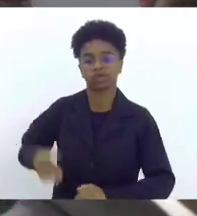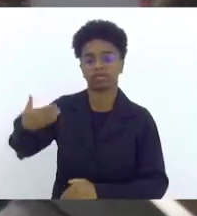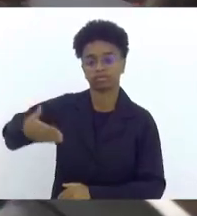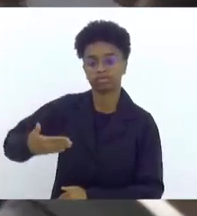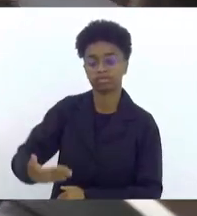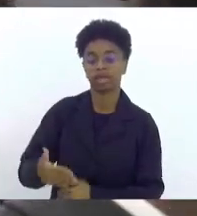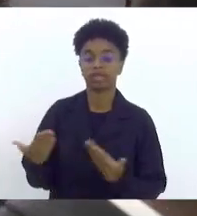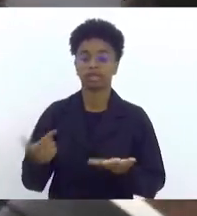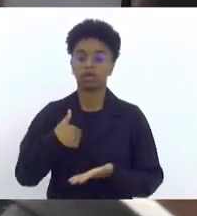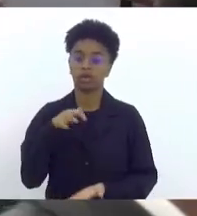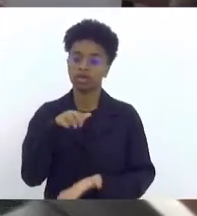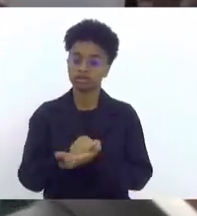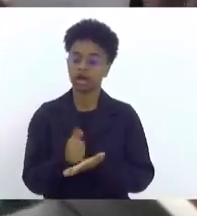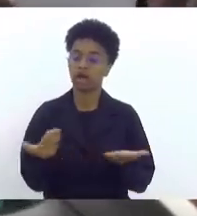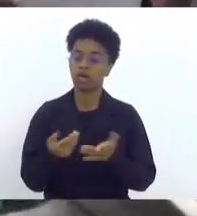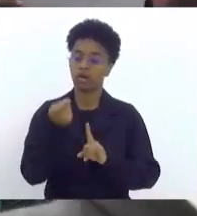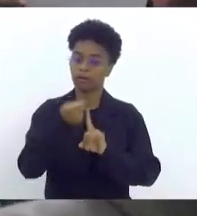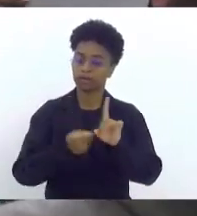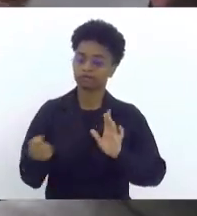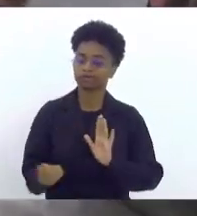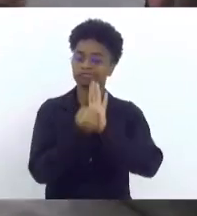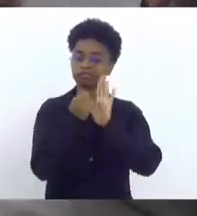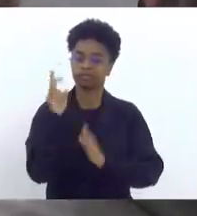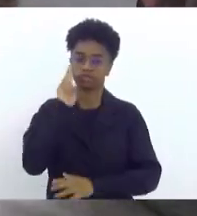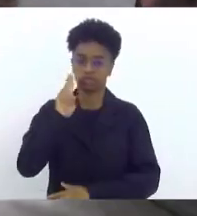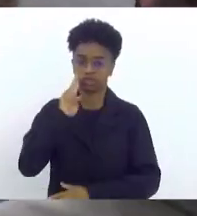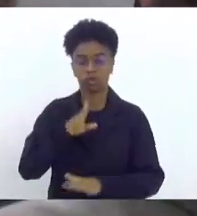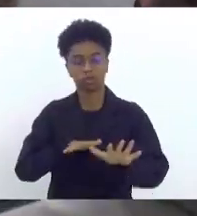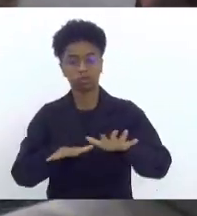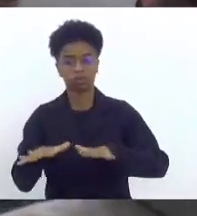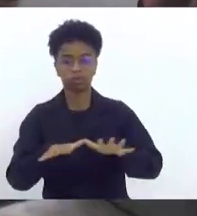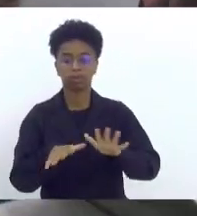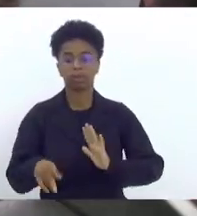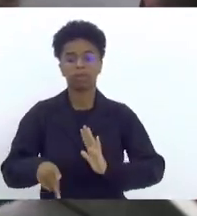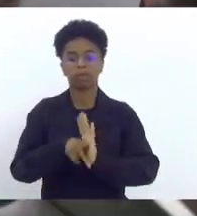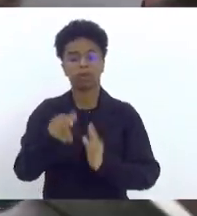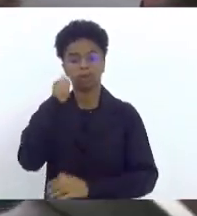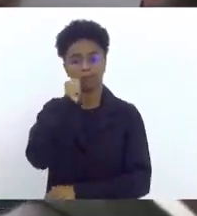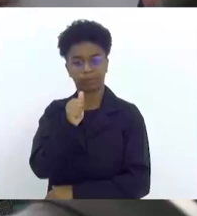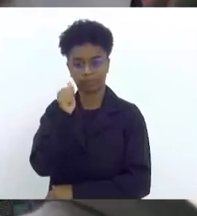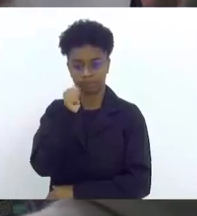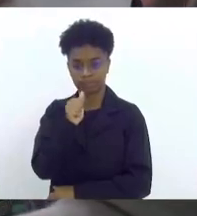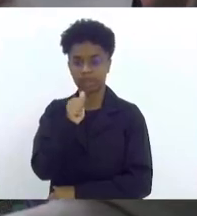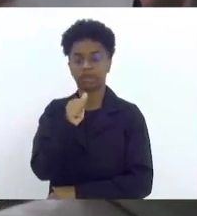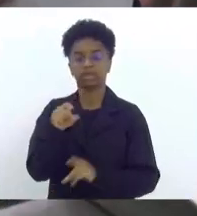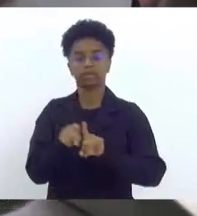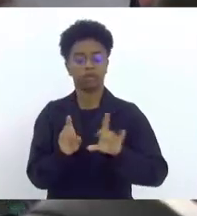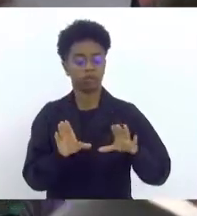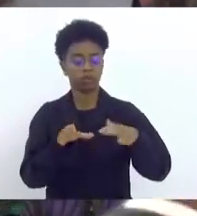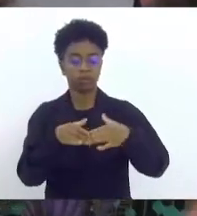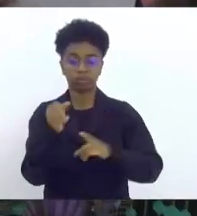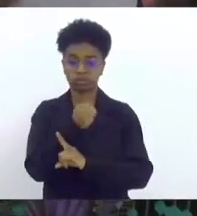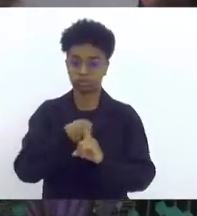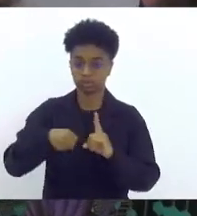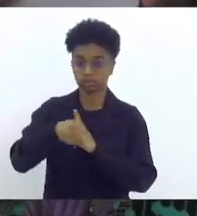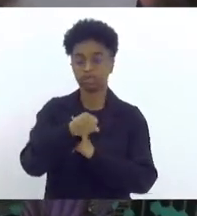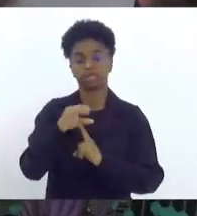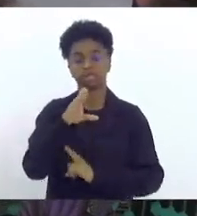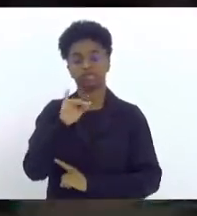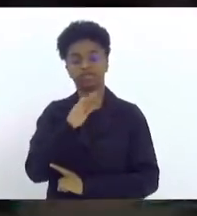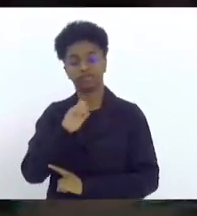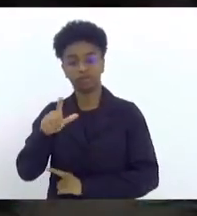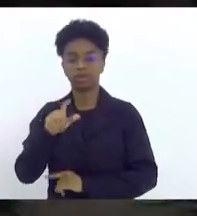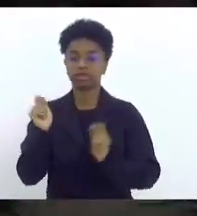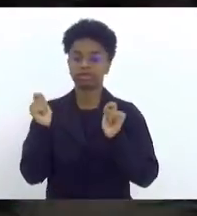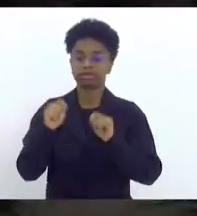registrar que esse mês é um mês histórico de mobilização do movimento de mulheres, do conjunto da sociedade civil para